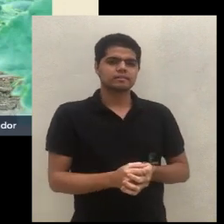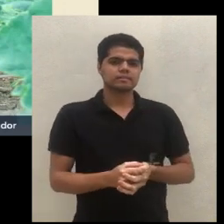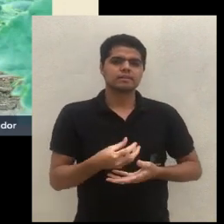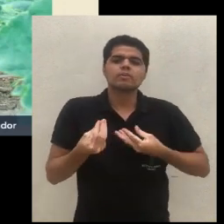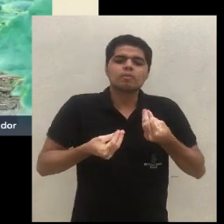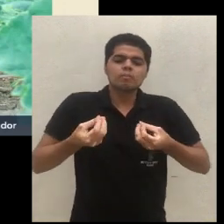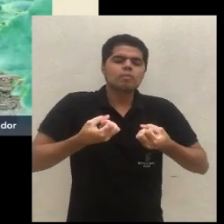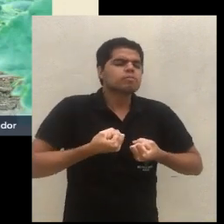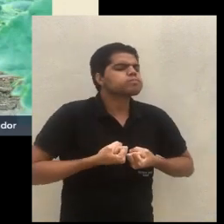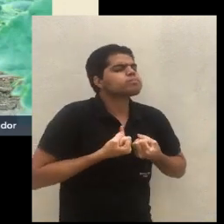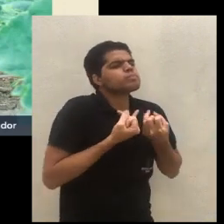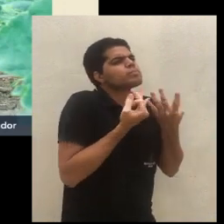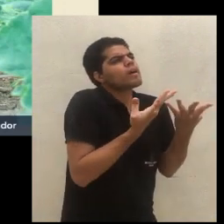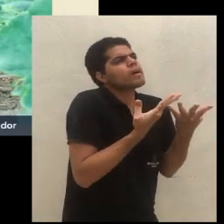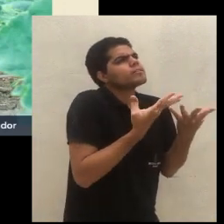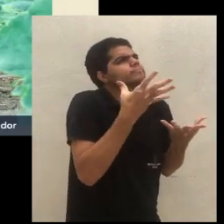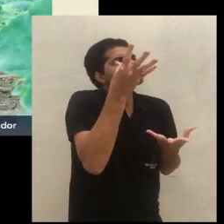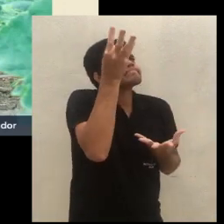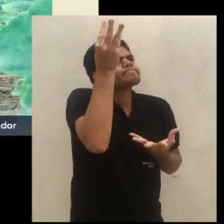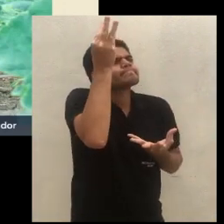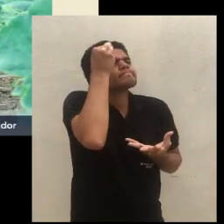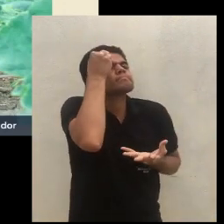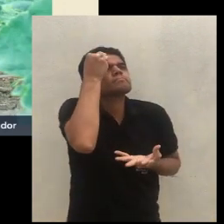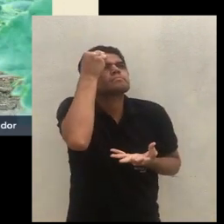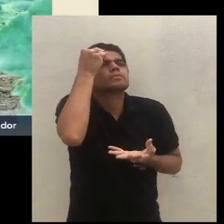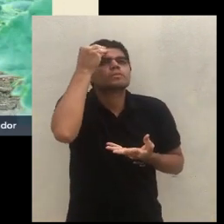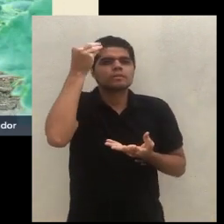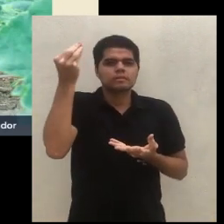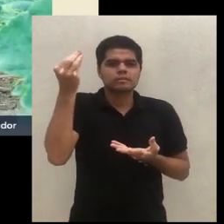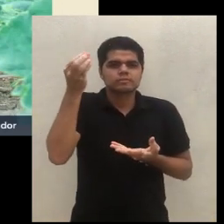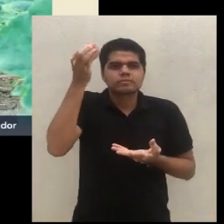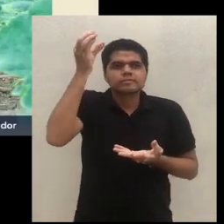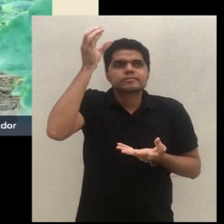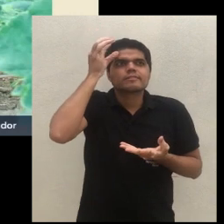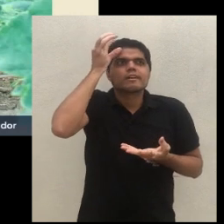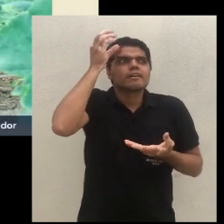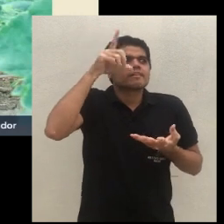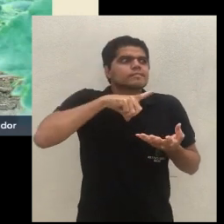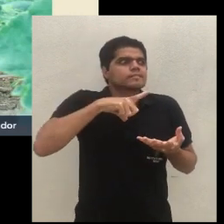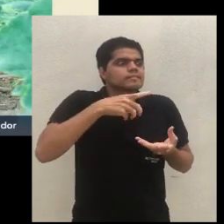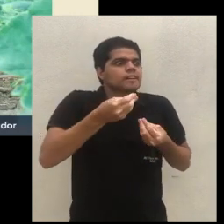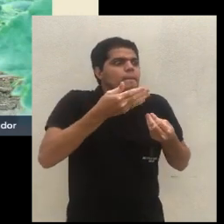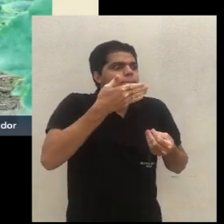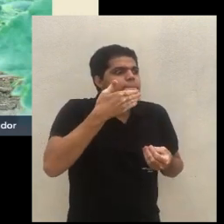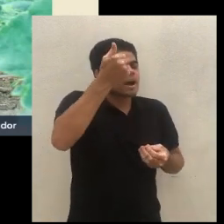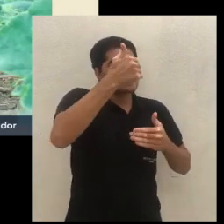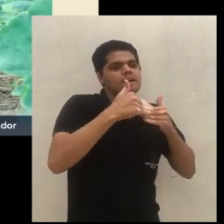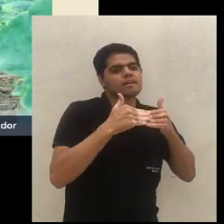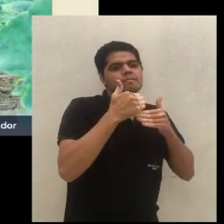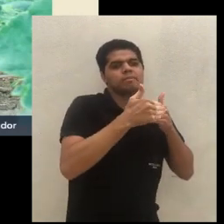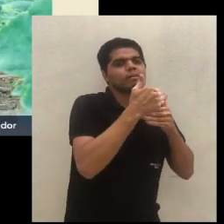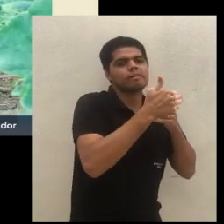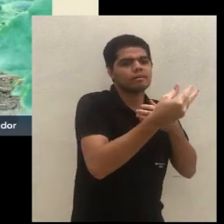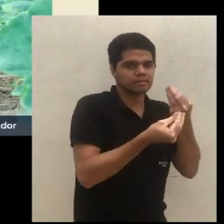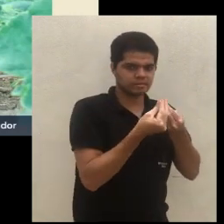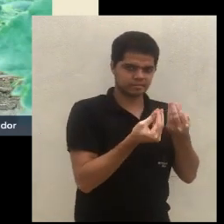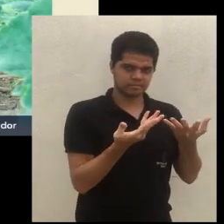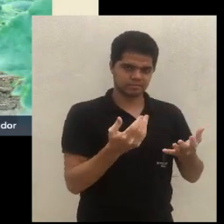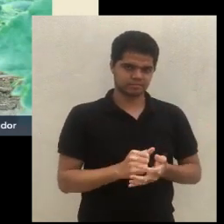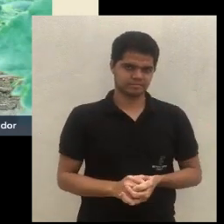posso trazer dentro daquele conhecimento técnico que eu tenho? Melhoria para isso aí. Então, esses princípios